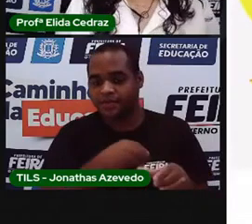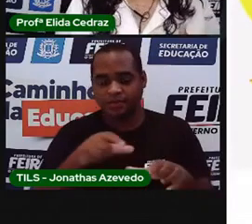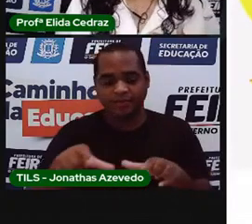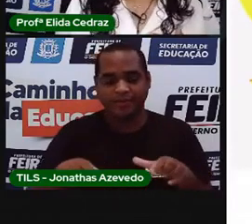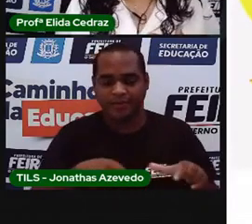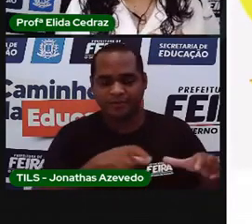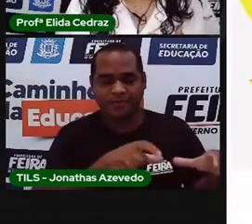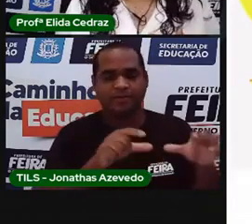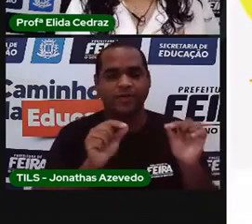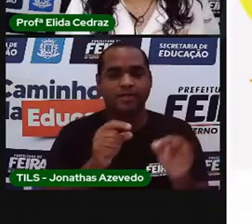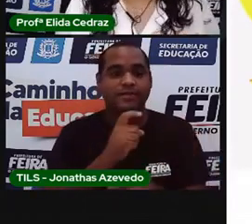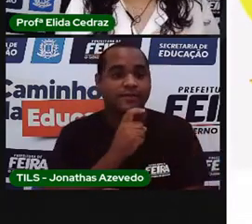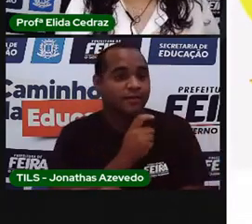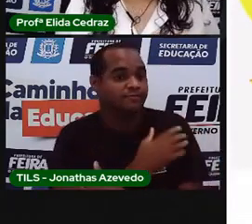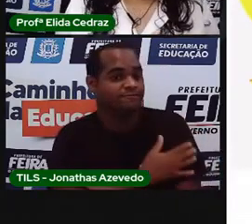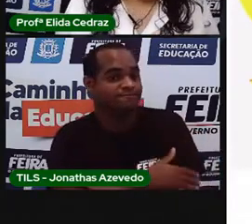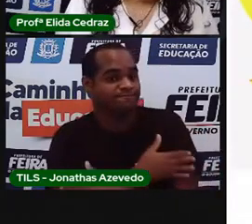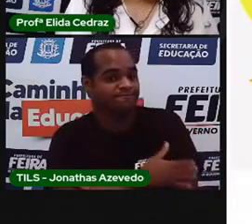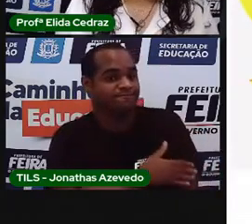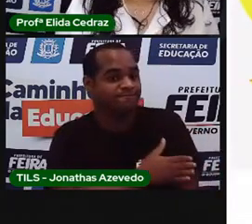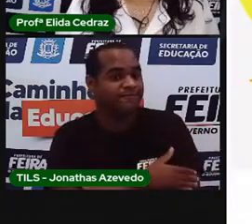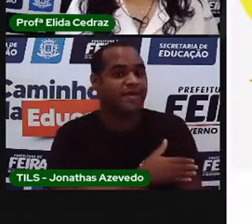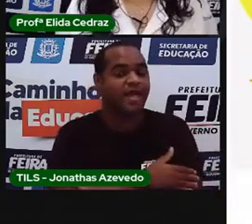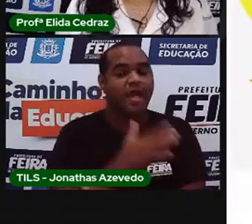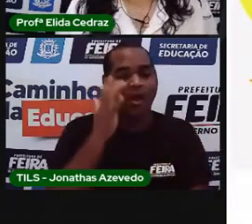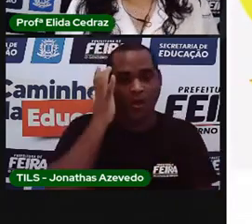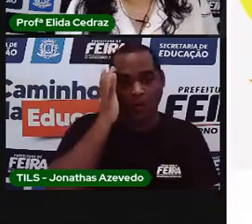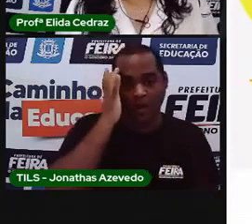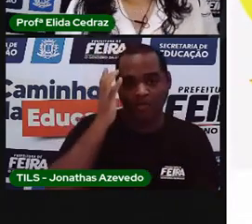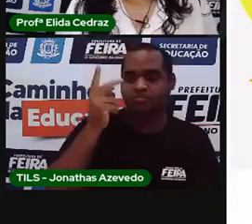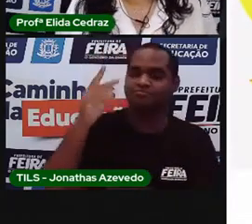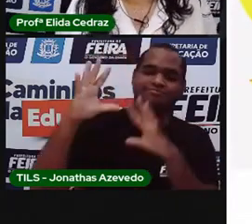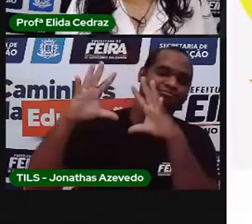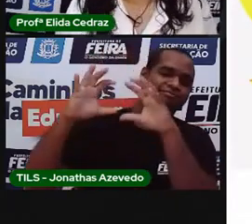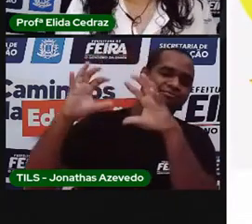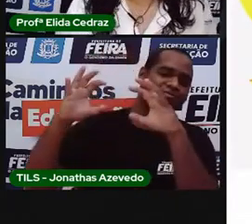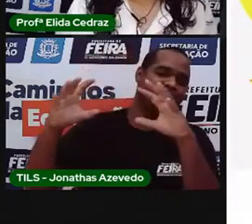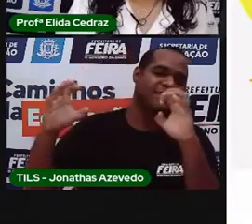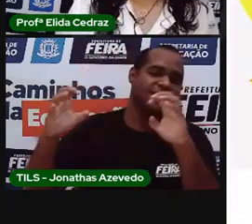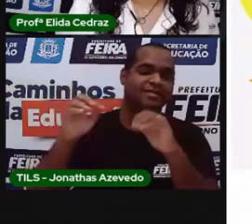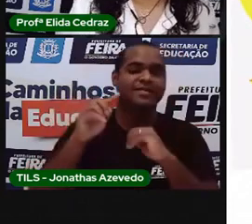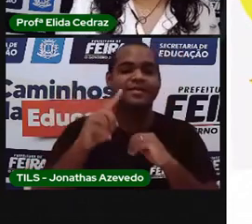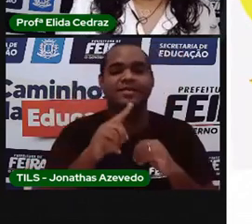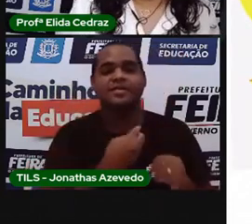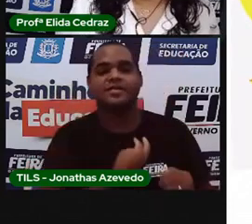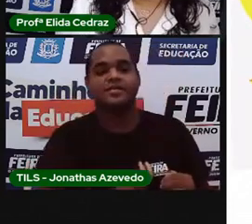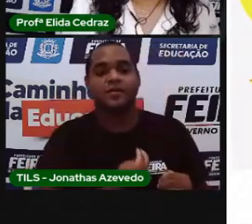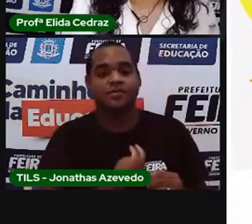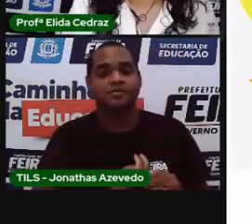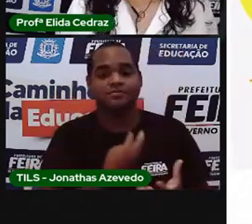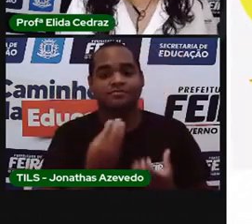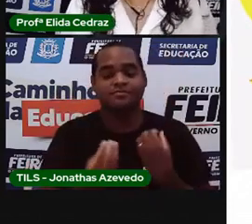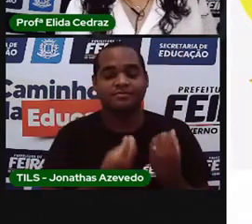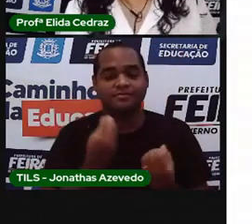Eu estou com frio, então eu acho que deve estar nublado lá fora. E aí onde você está?